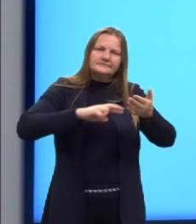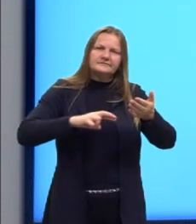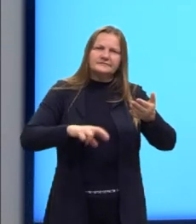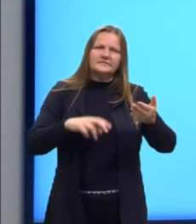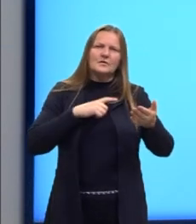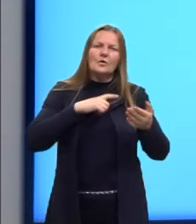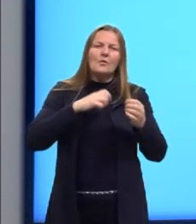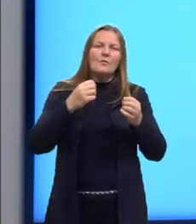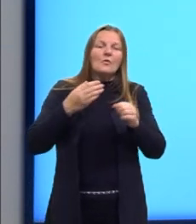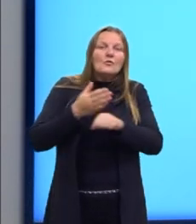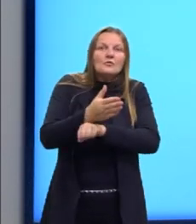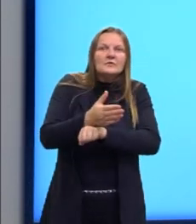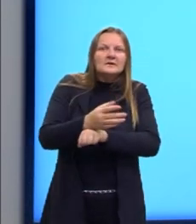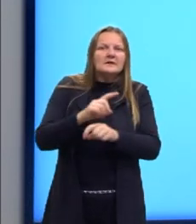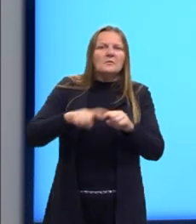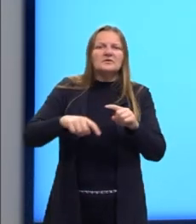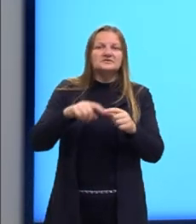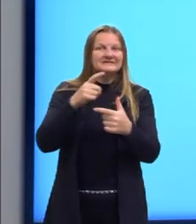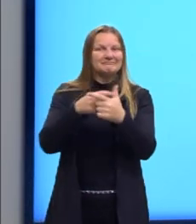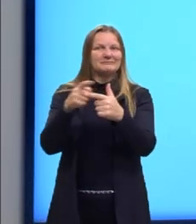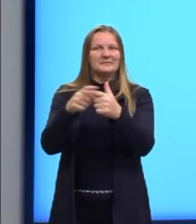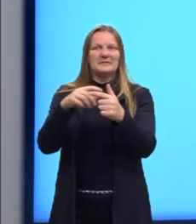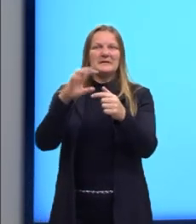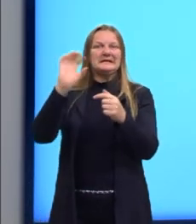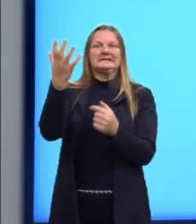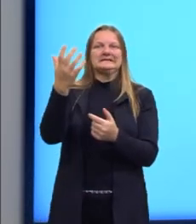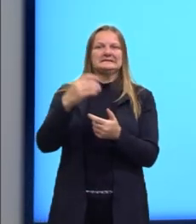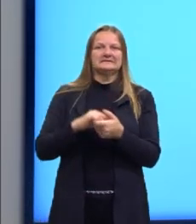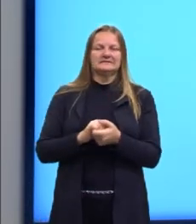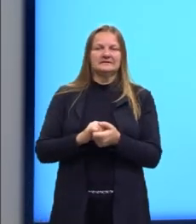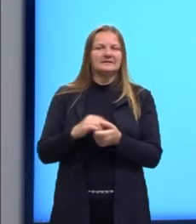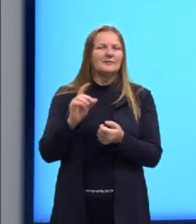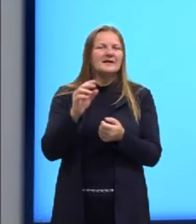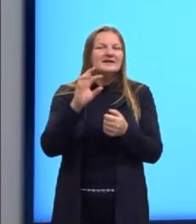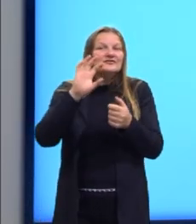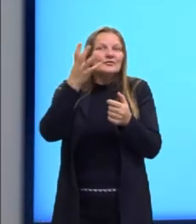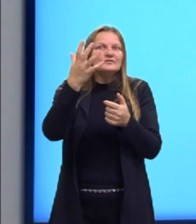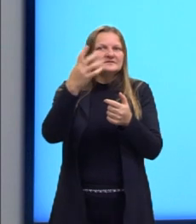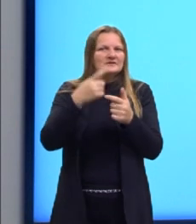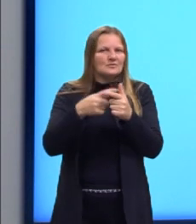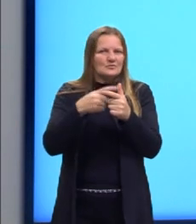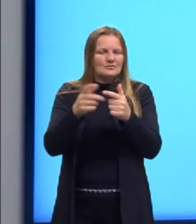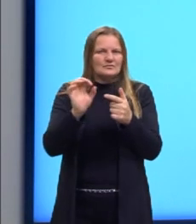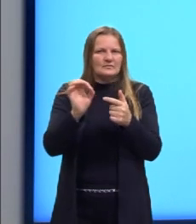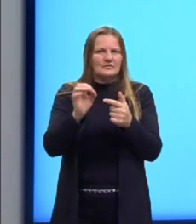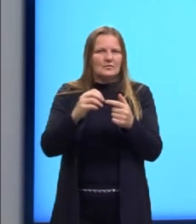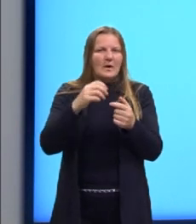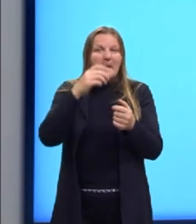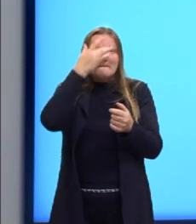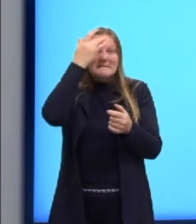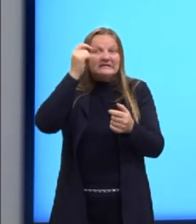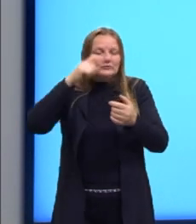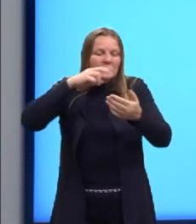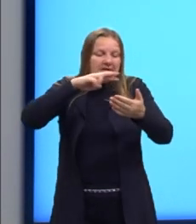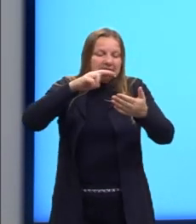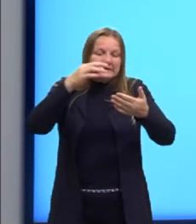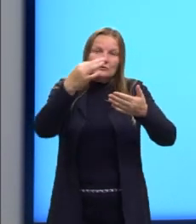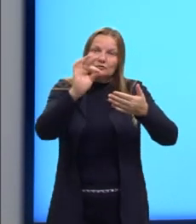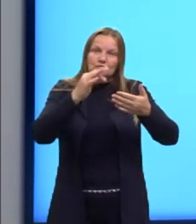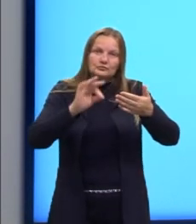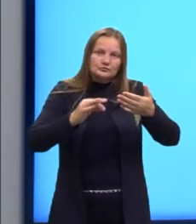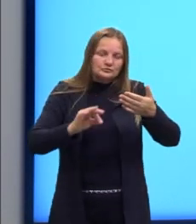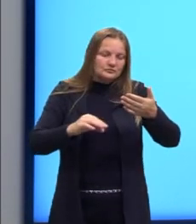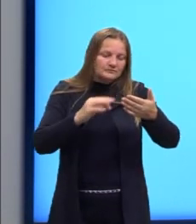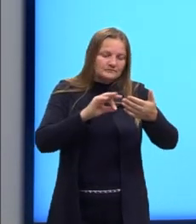de intervir, mas não de solucionar o problema, não é a solução de um problema que o teu avaliador vai corrigir, mas é a tua